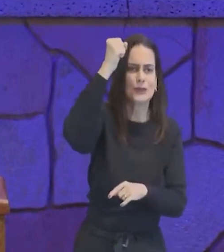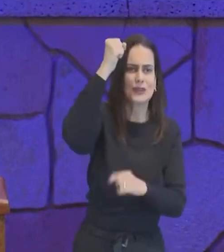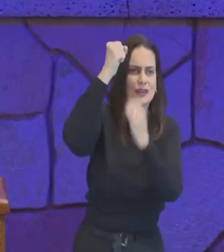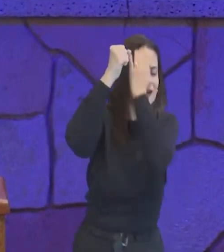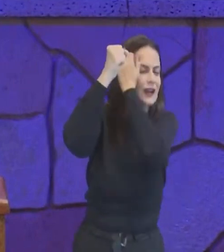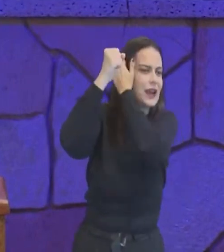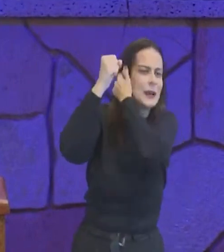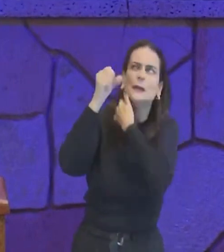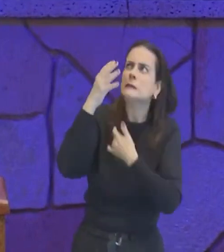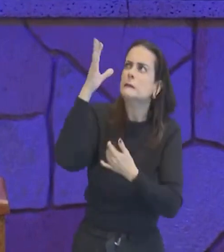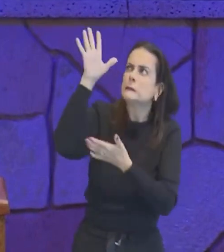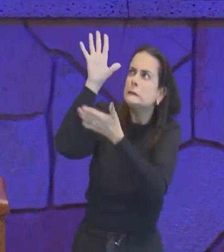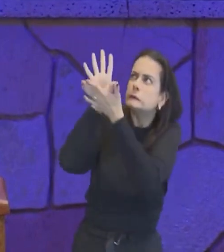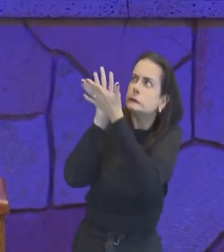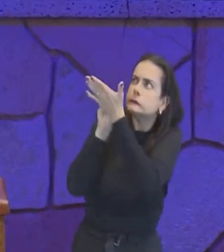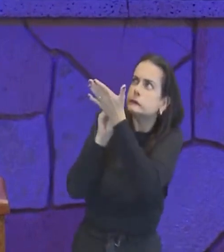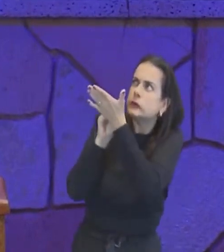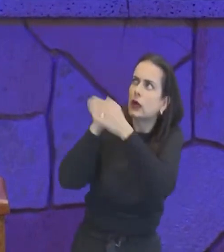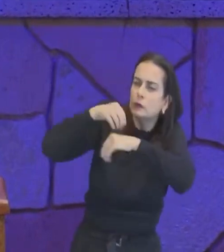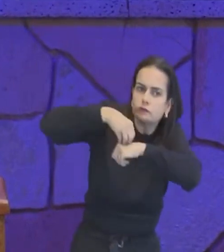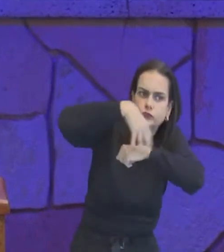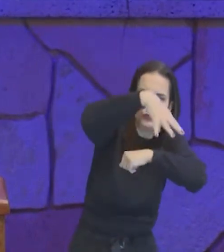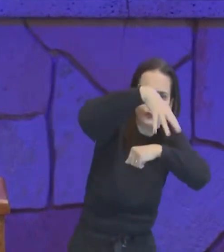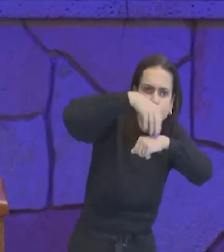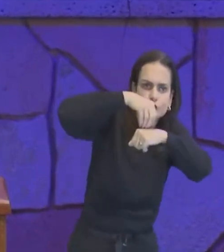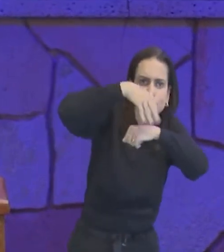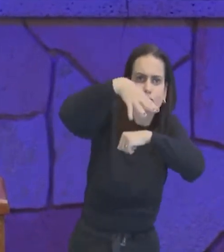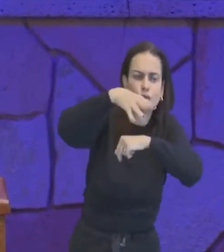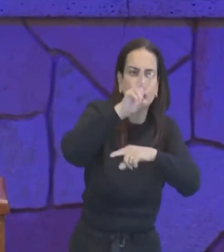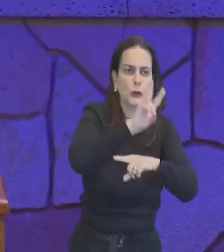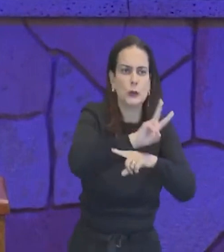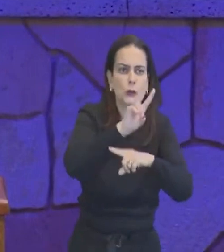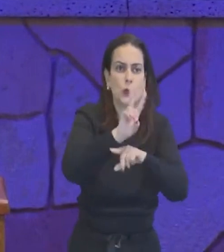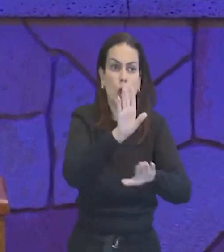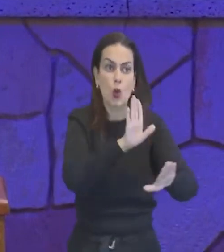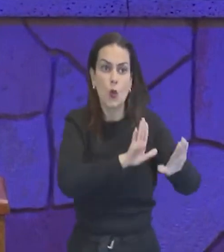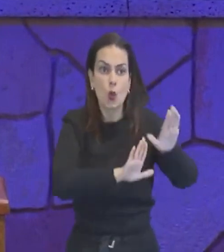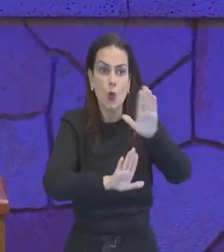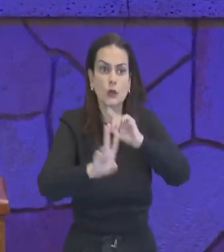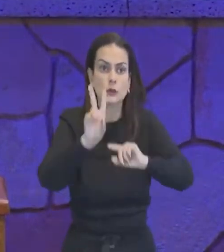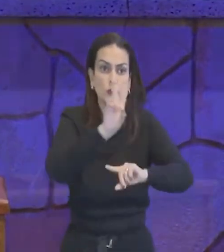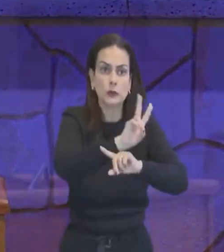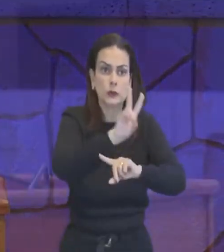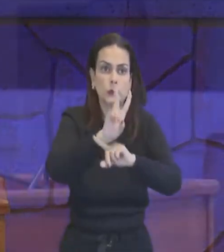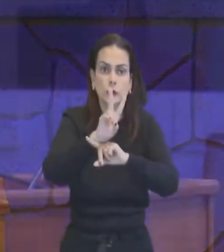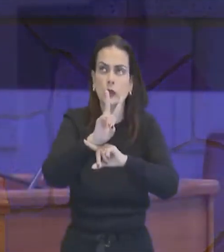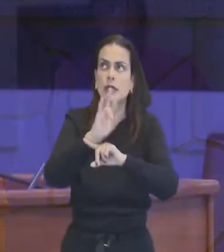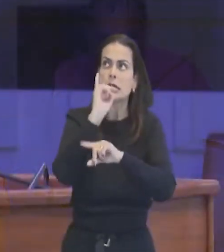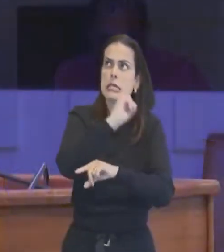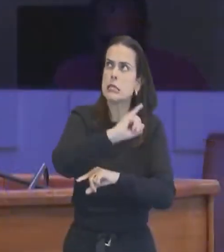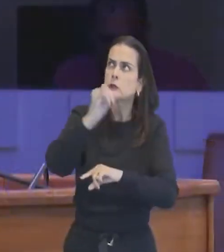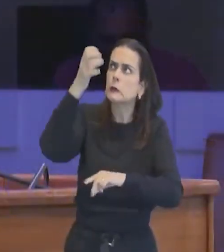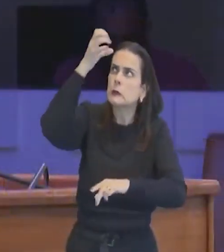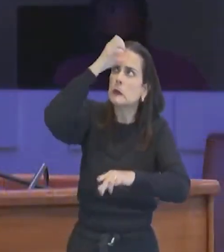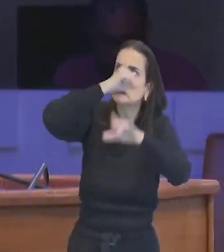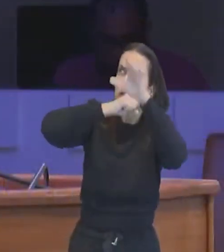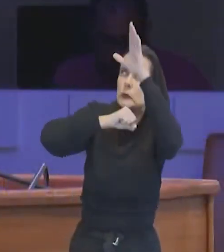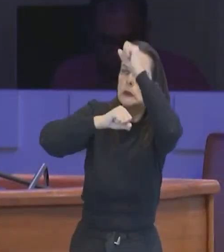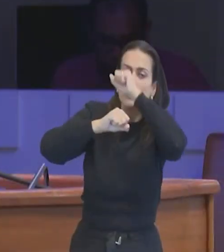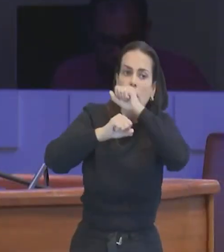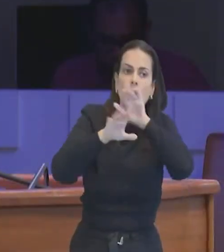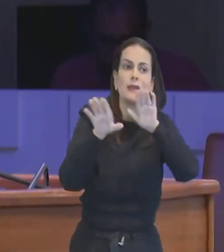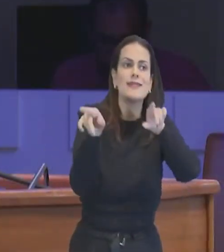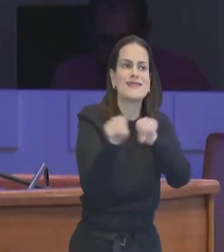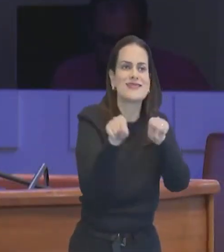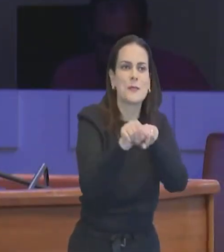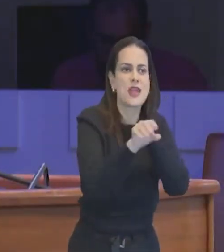um pouco, e ele com isso, trata com cuidado, a questão da instrução. Ensinar com